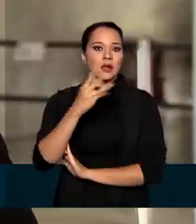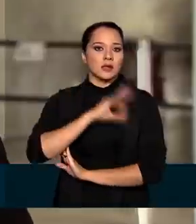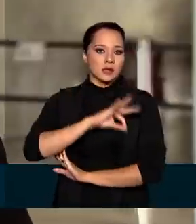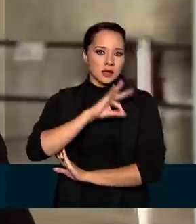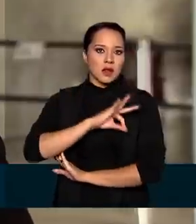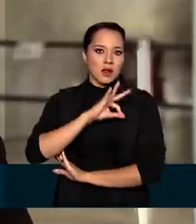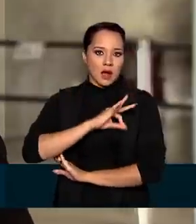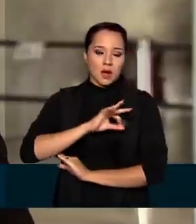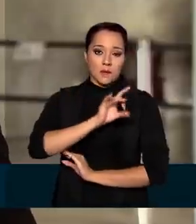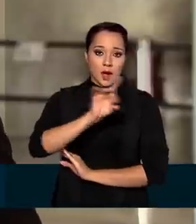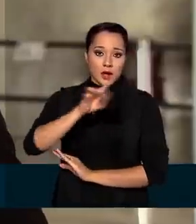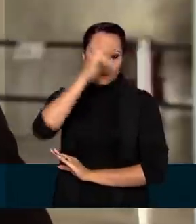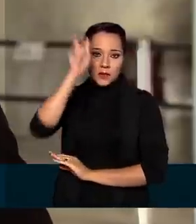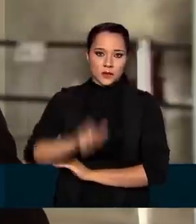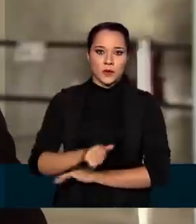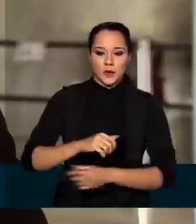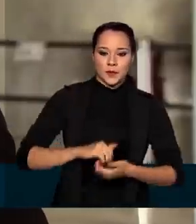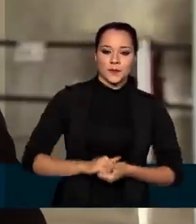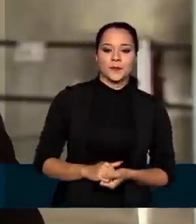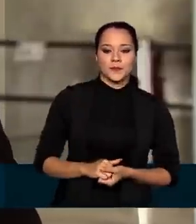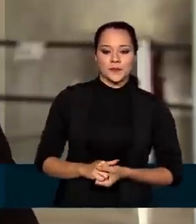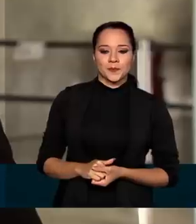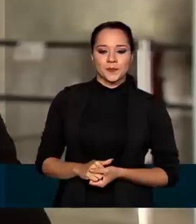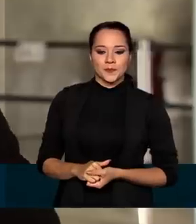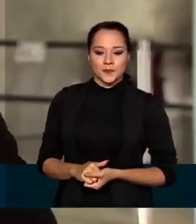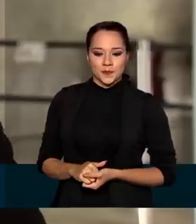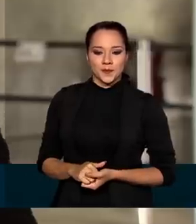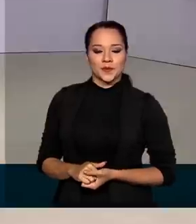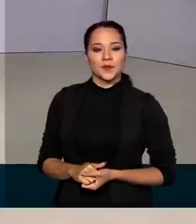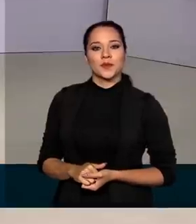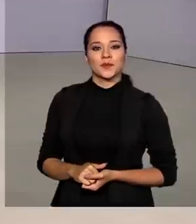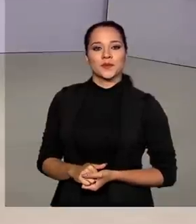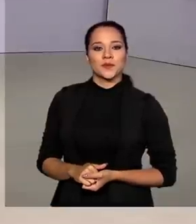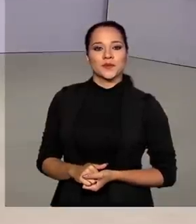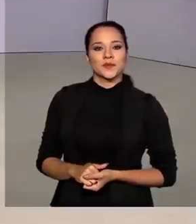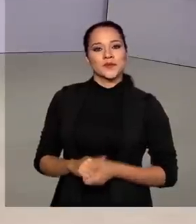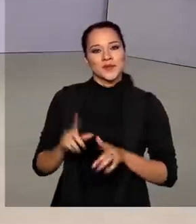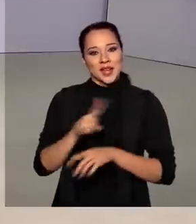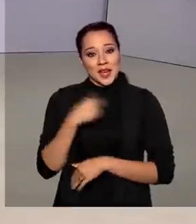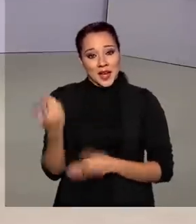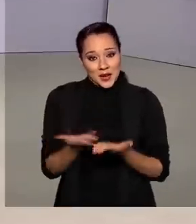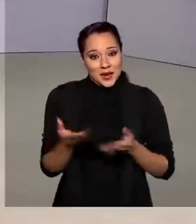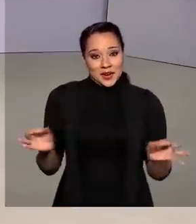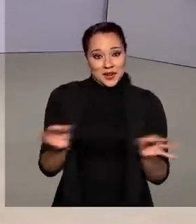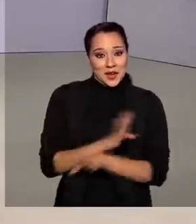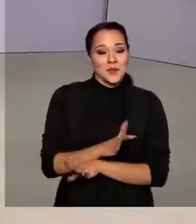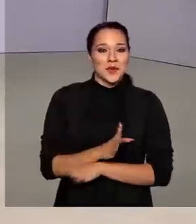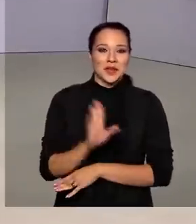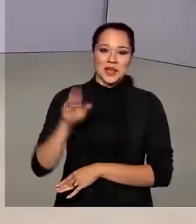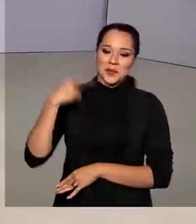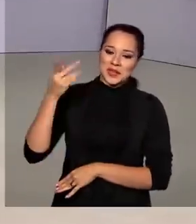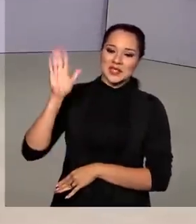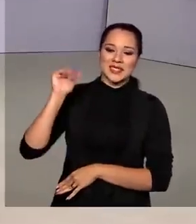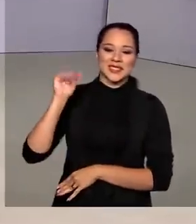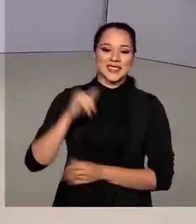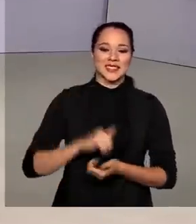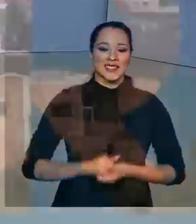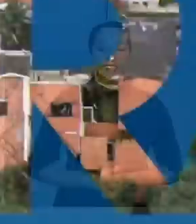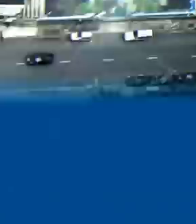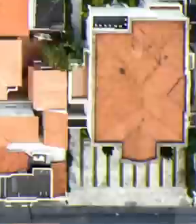mínimos por pessoa. Glauco de Queiroz, para o Governo Agora. A gente fica por aqui. Até a próxima edição.